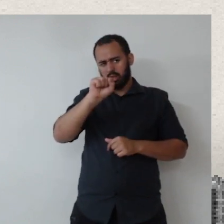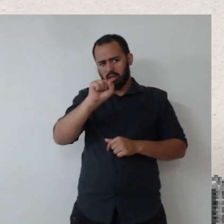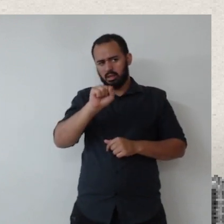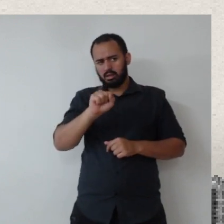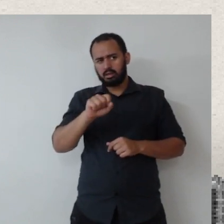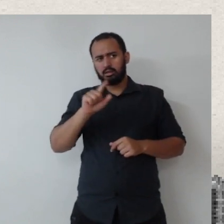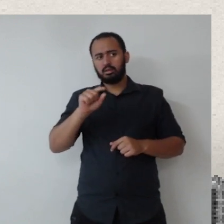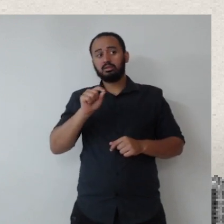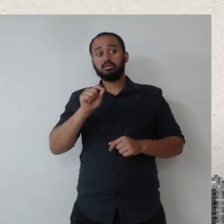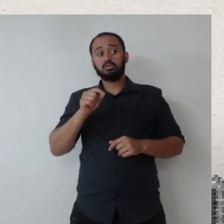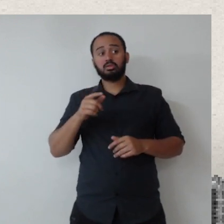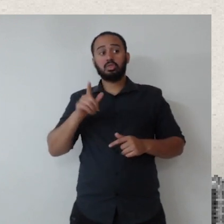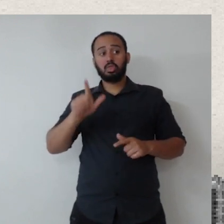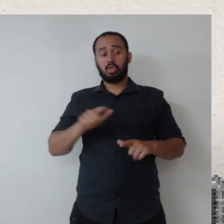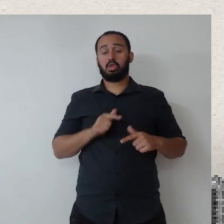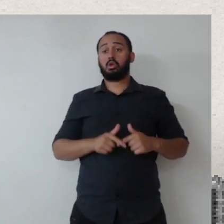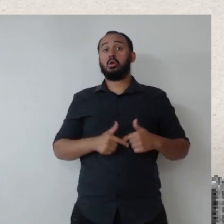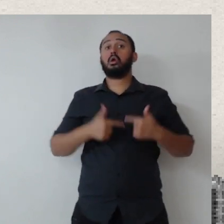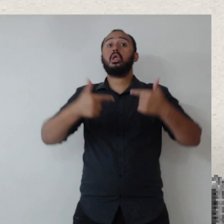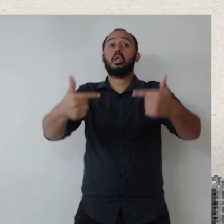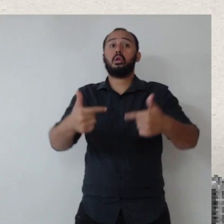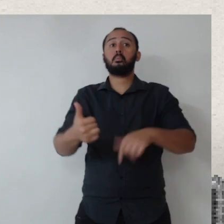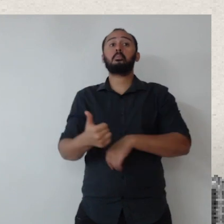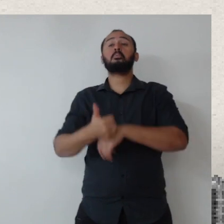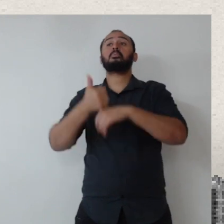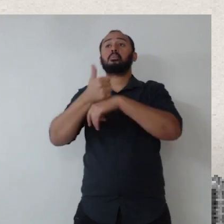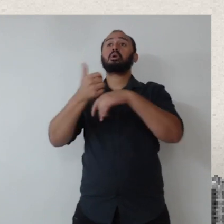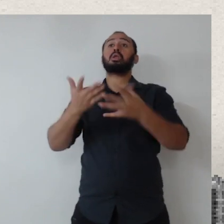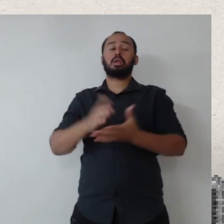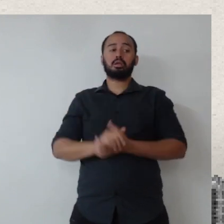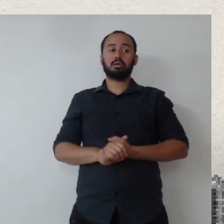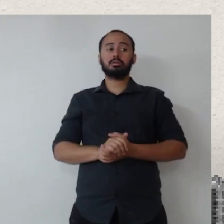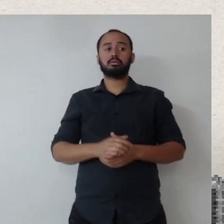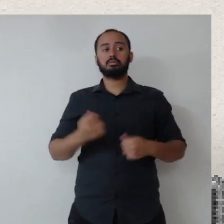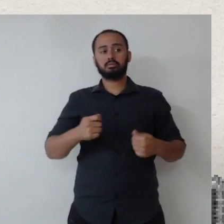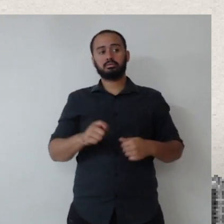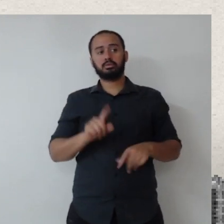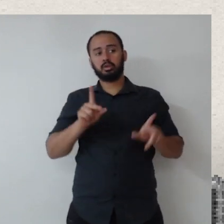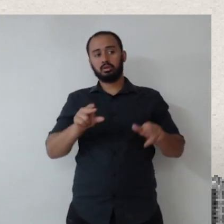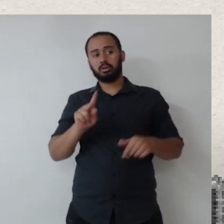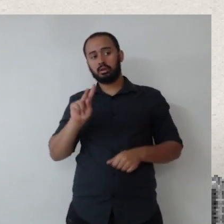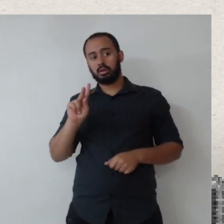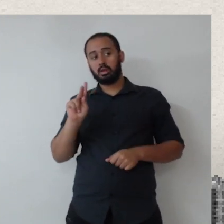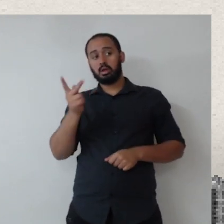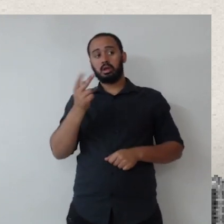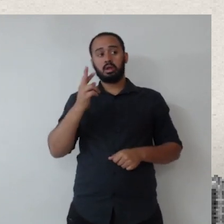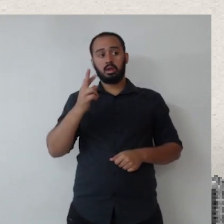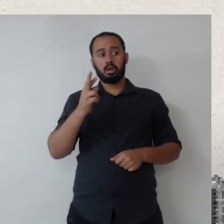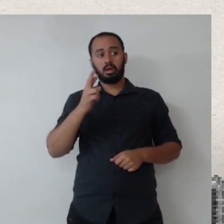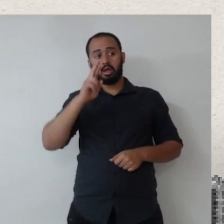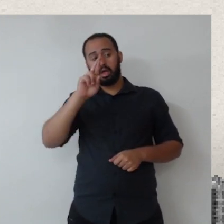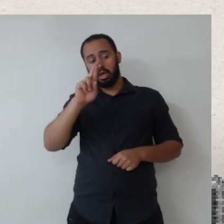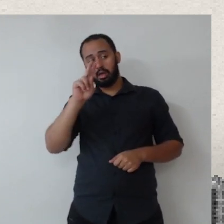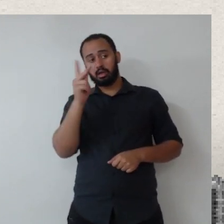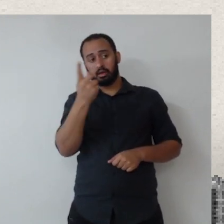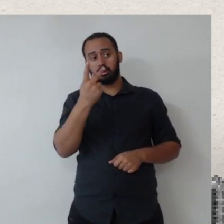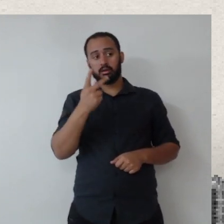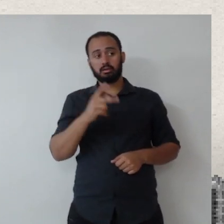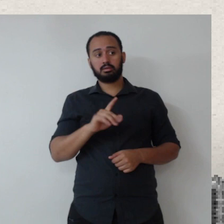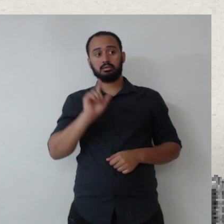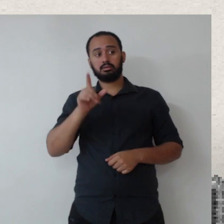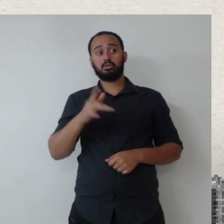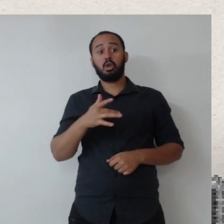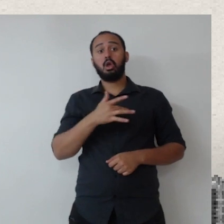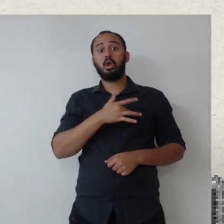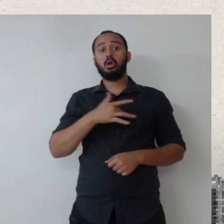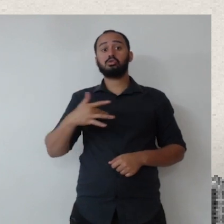habilidades e a atitude é isso, é ter a atitude proativa, né? Então, assim, o RH, por exemplo, um tema super caro dentro de ESG,